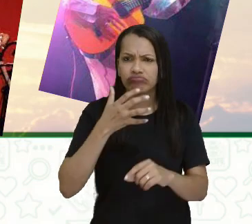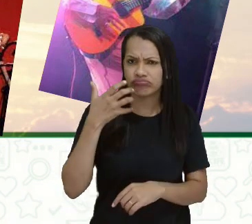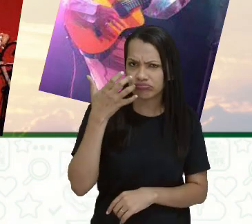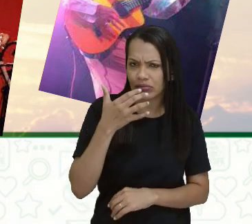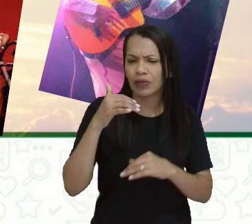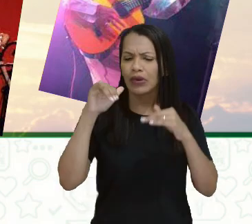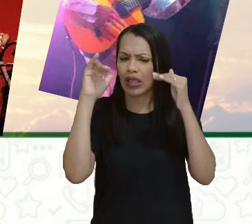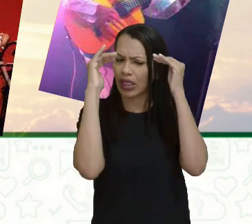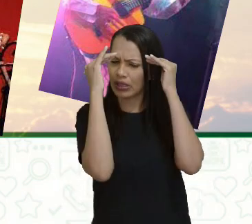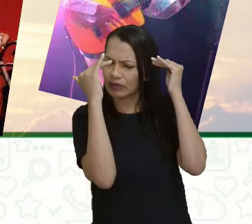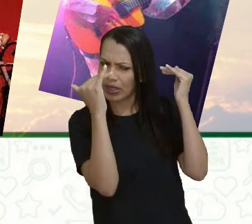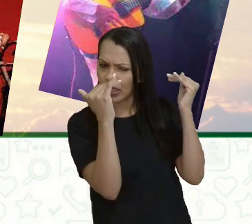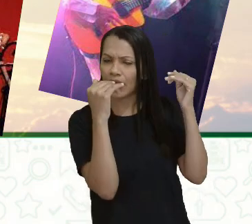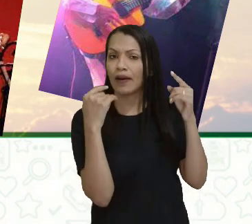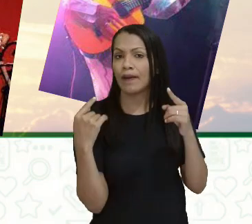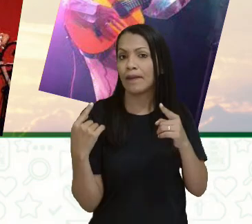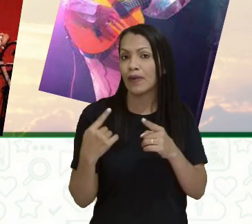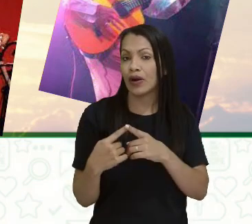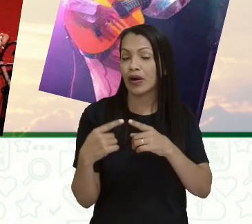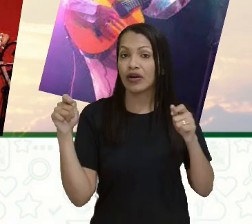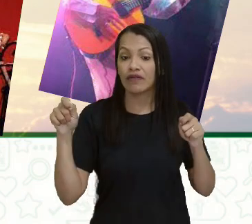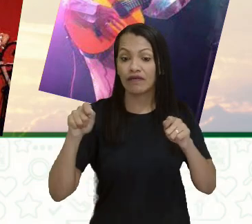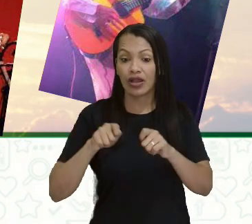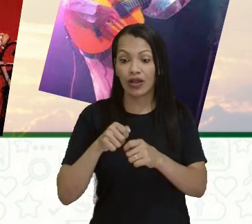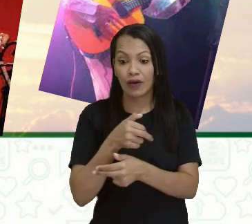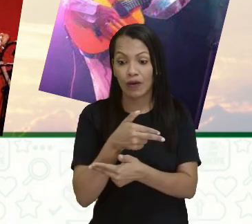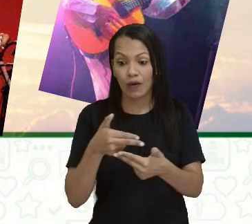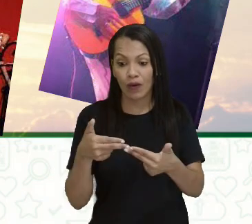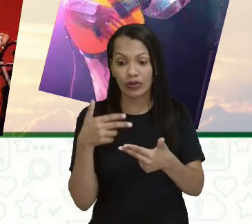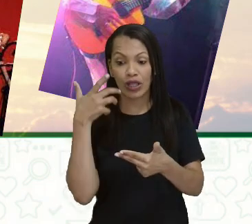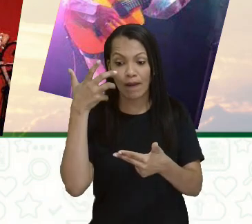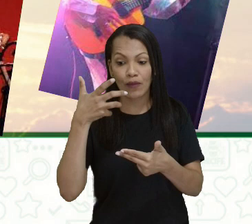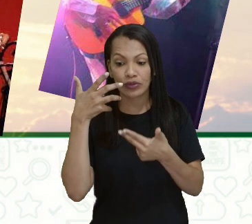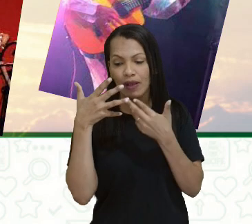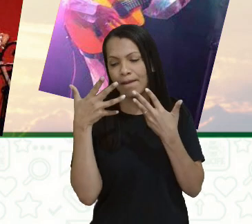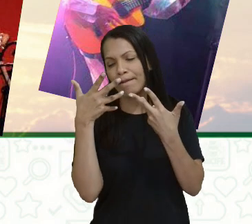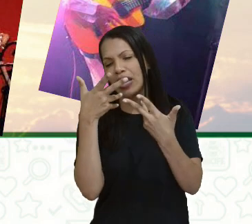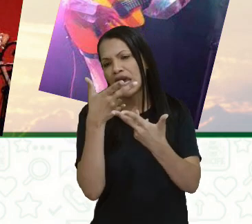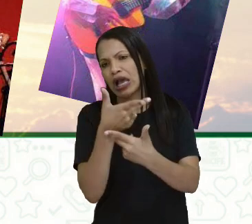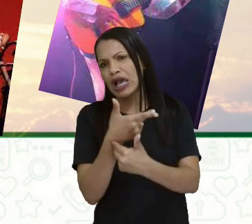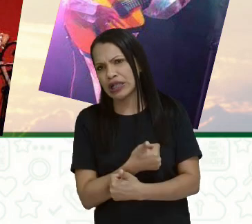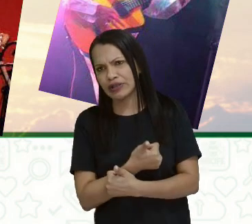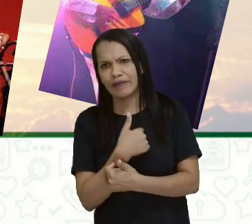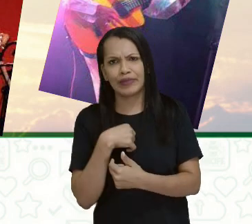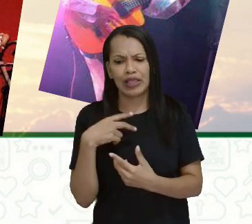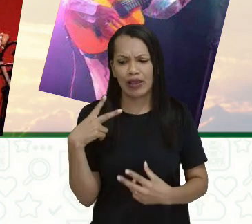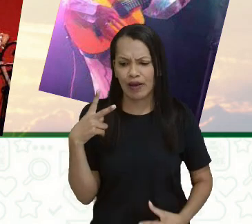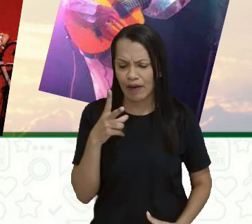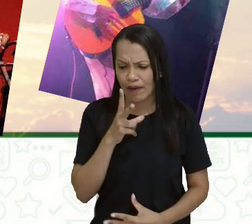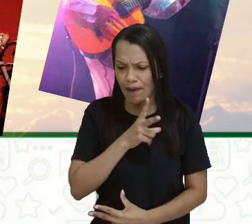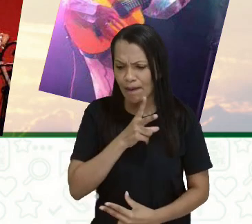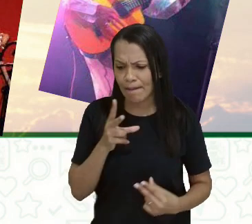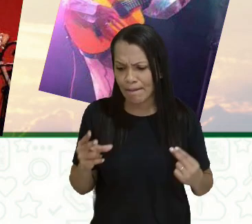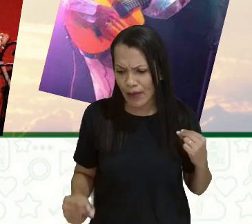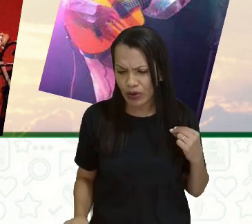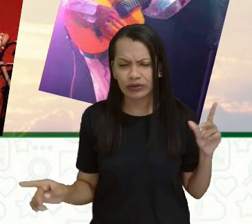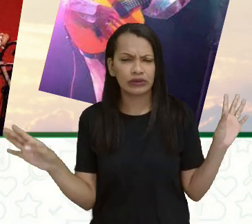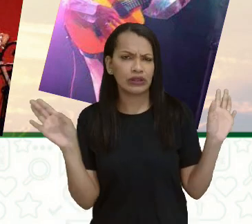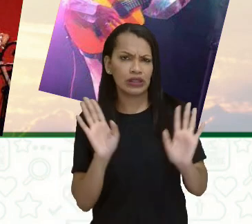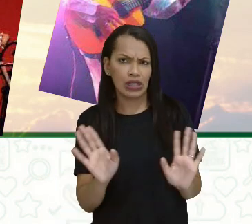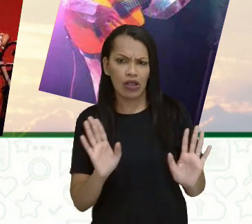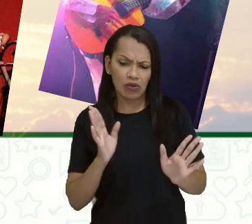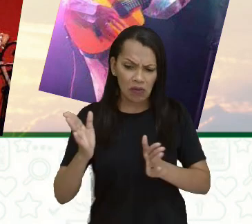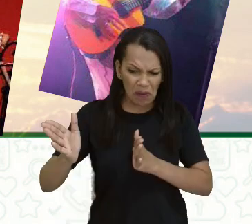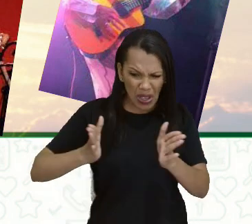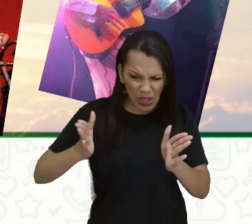respeitados porque produzem obras que são atemporais, que não são de modinha, só daquele período que faz sucesso,